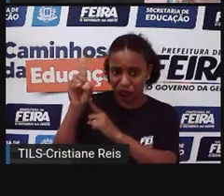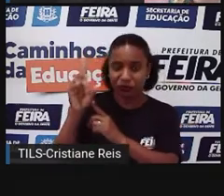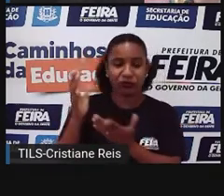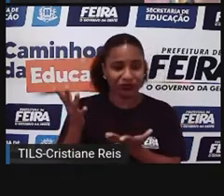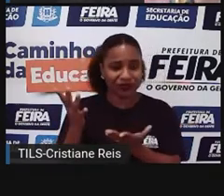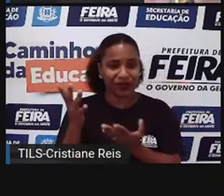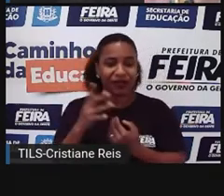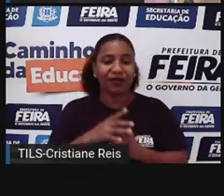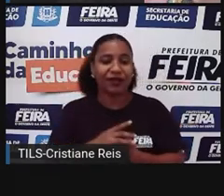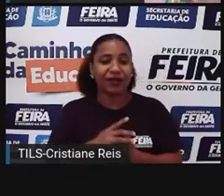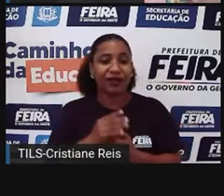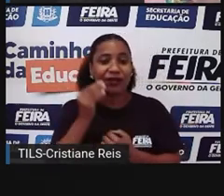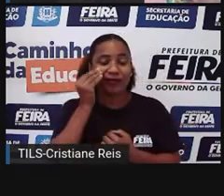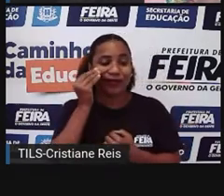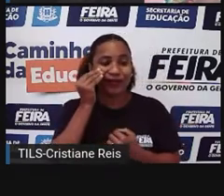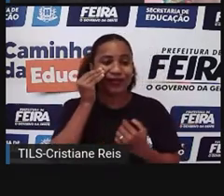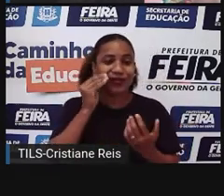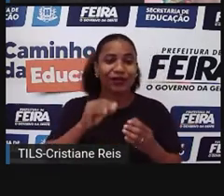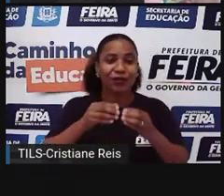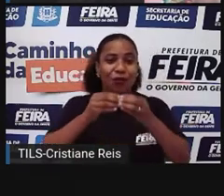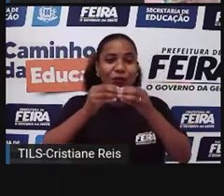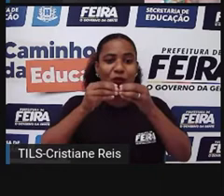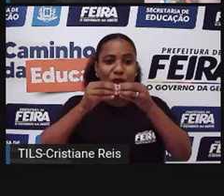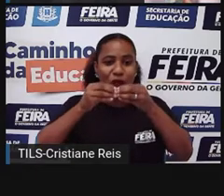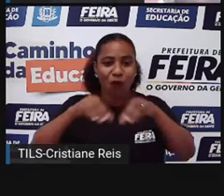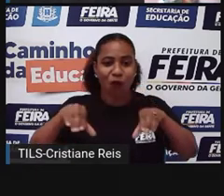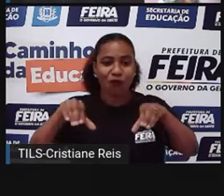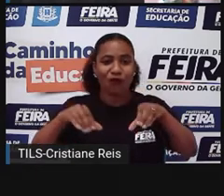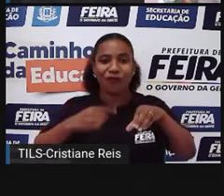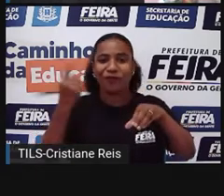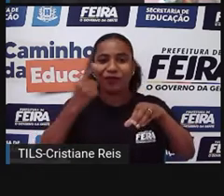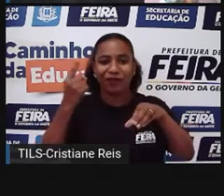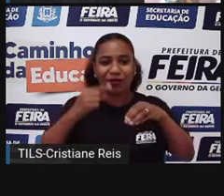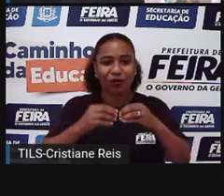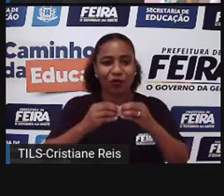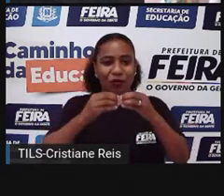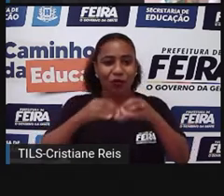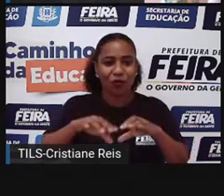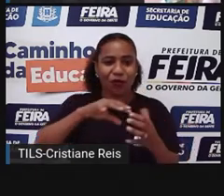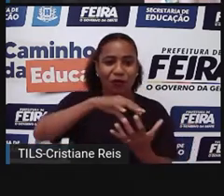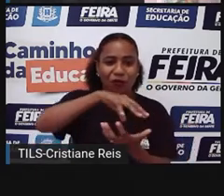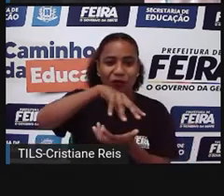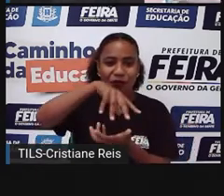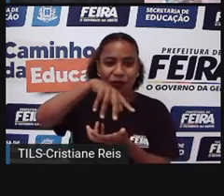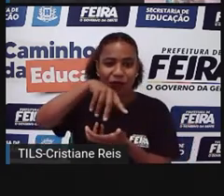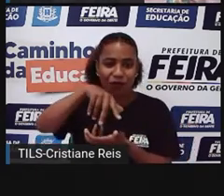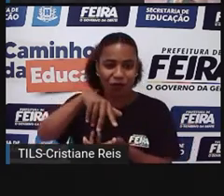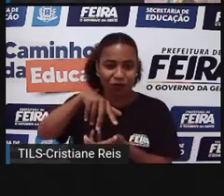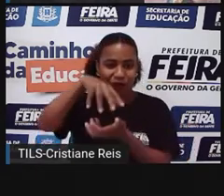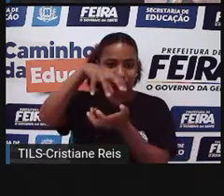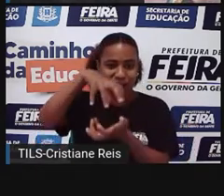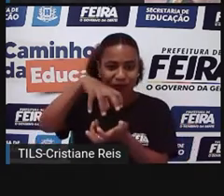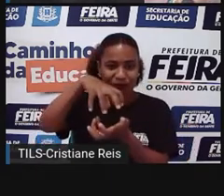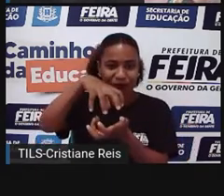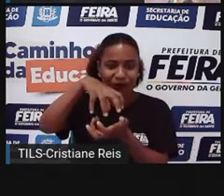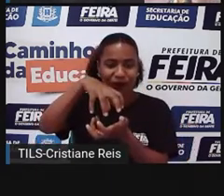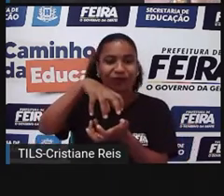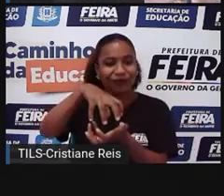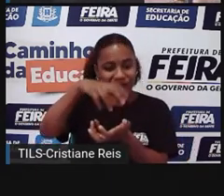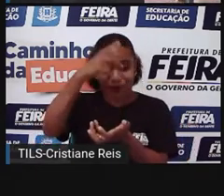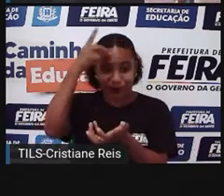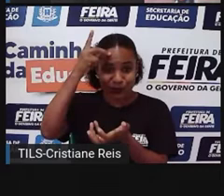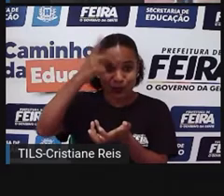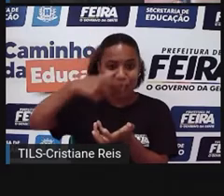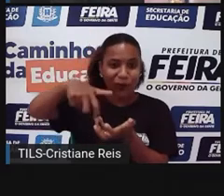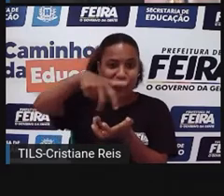E ele criou o mundo através do ovo primordial. O ovo primordial é o quê? É a terra. E da terra surgiram as criaturas. Então,